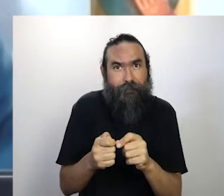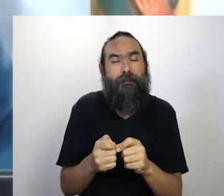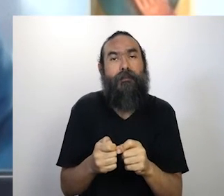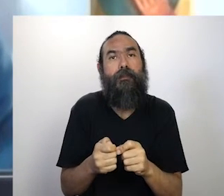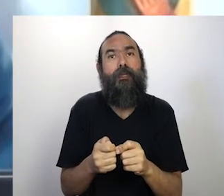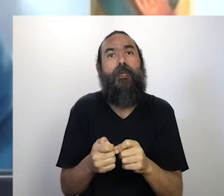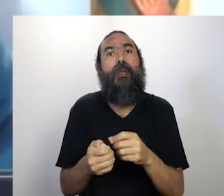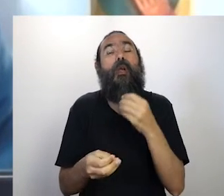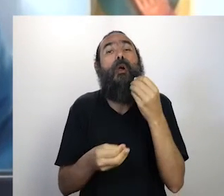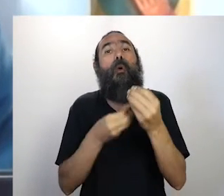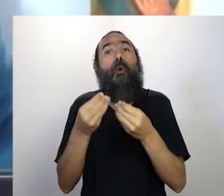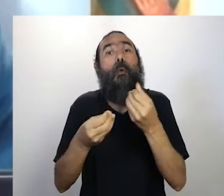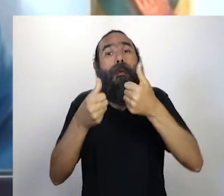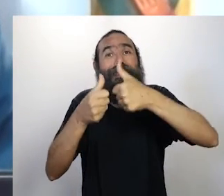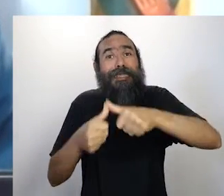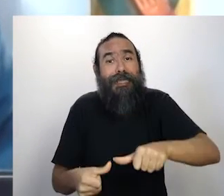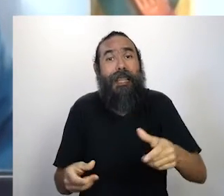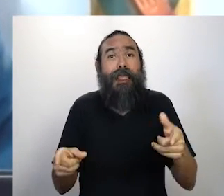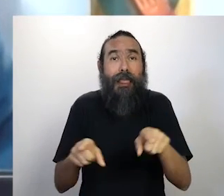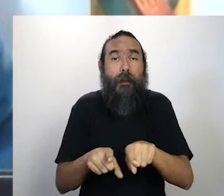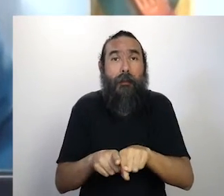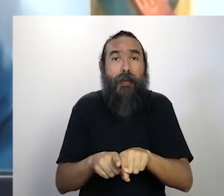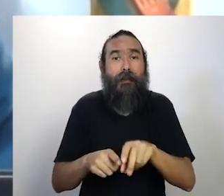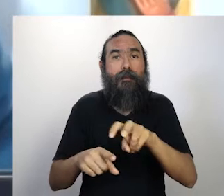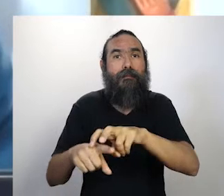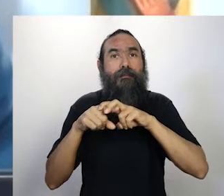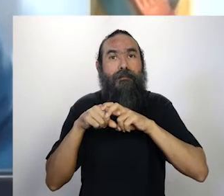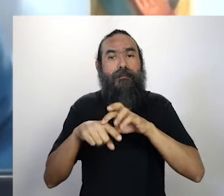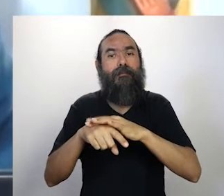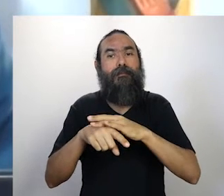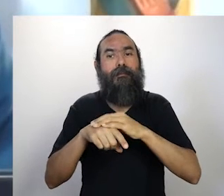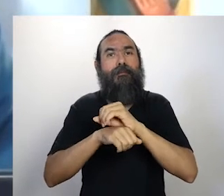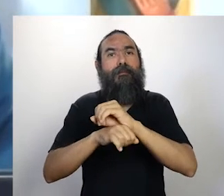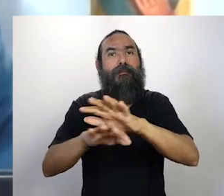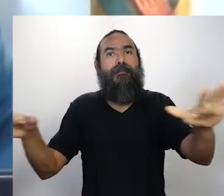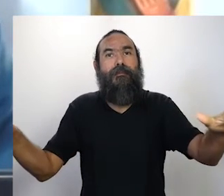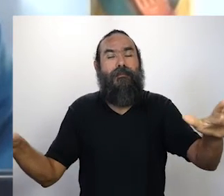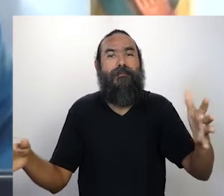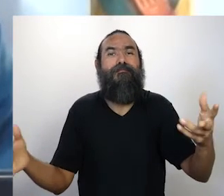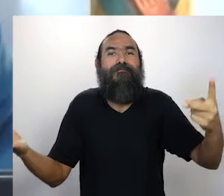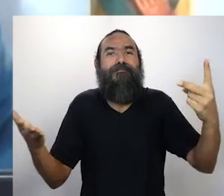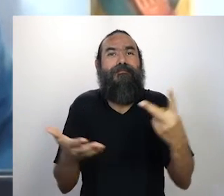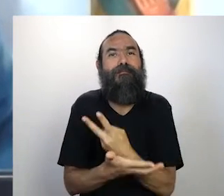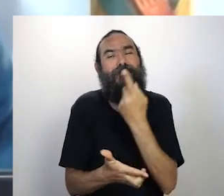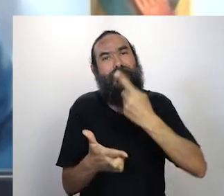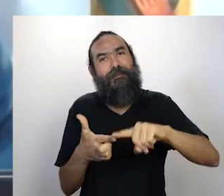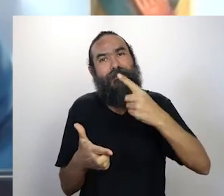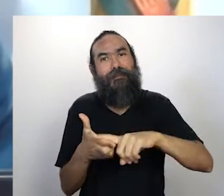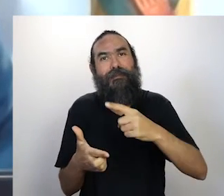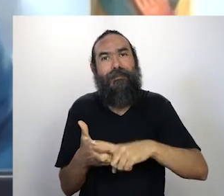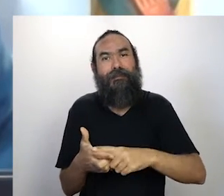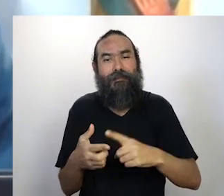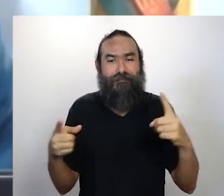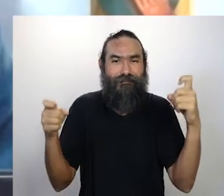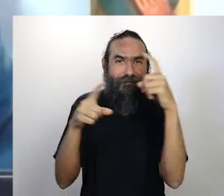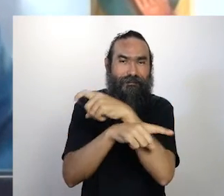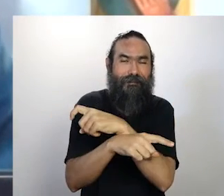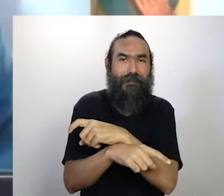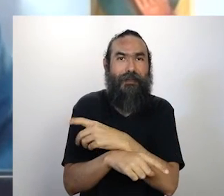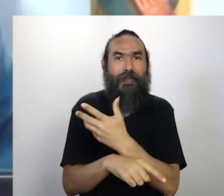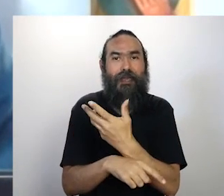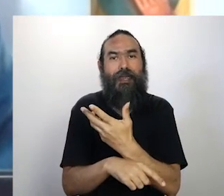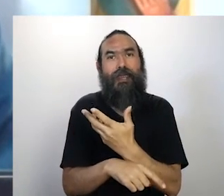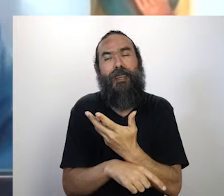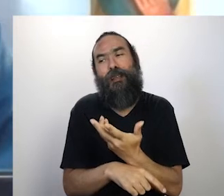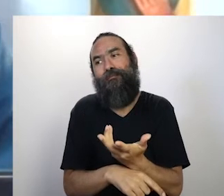pandêmico e, a partir dessas crises, também vão surgindo. Não tem como não surgir, porque a arte nos dá essa